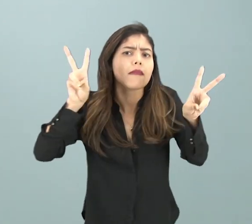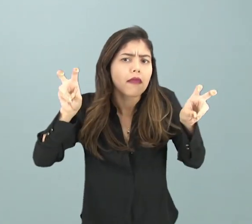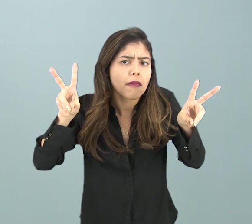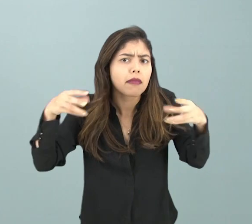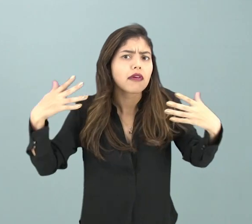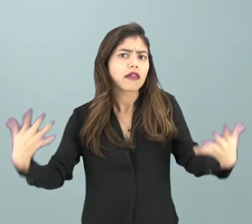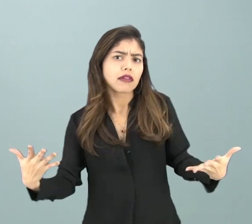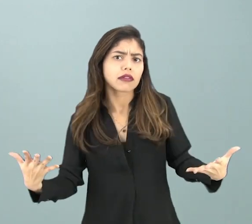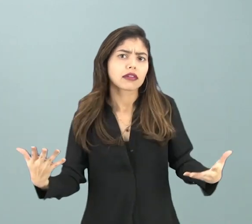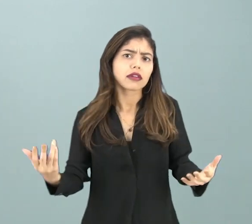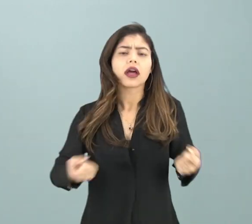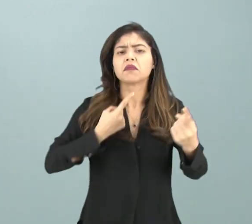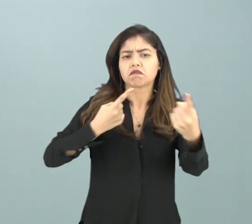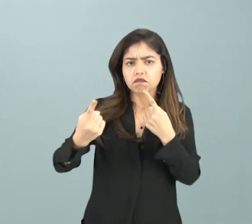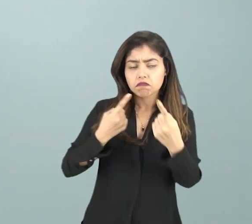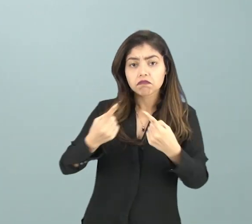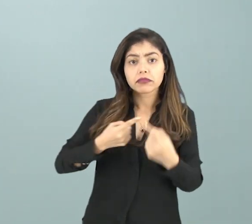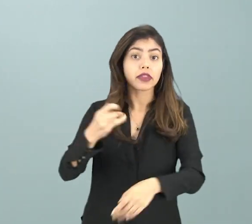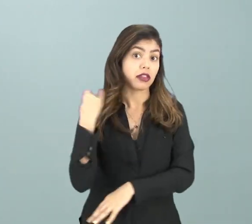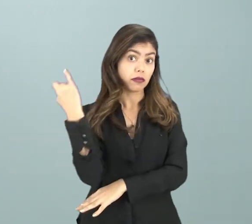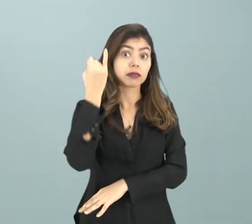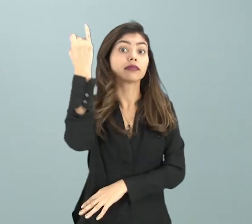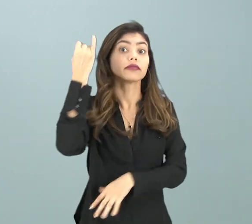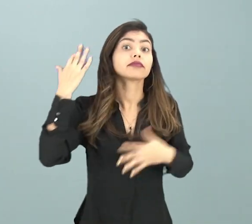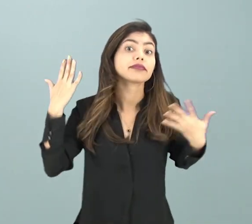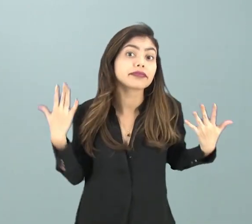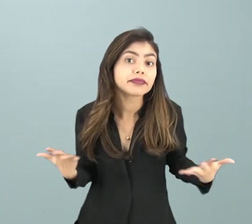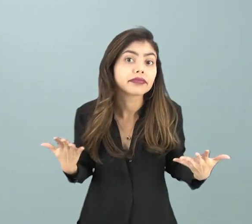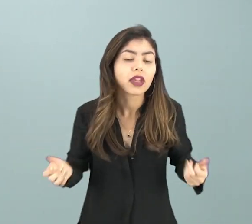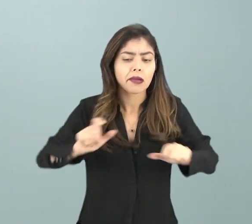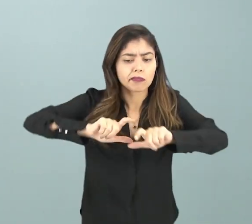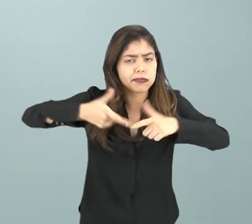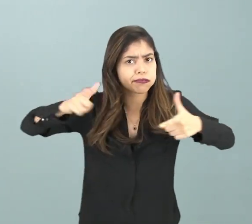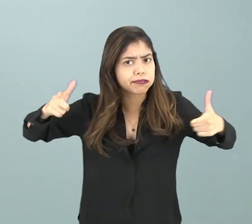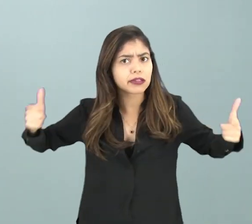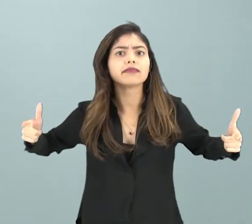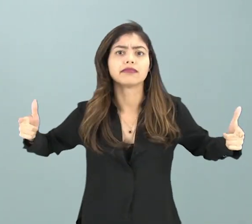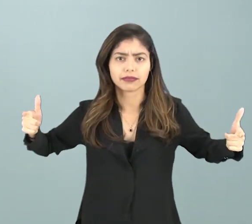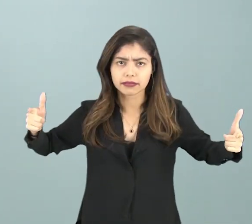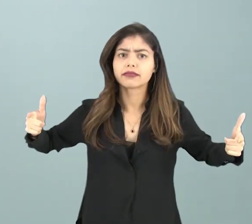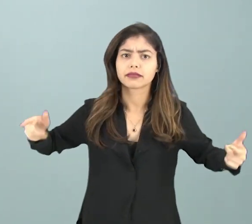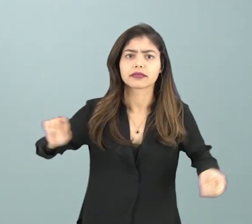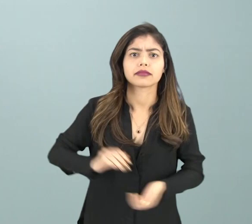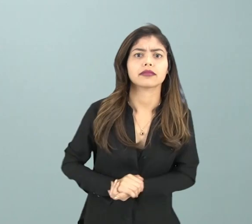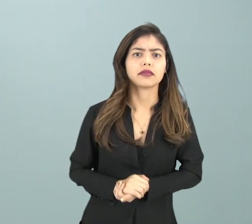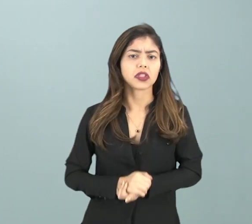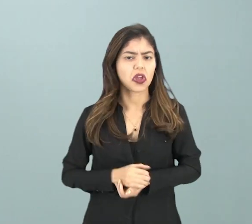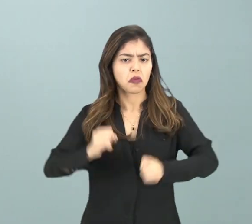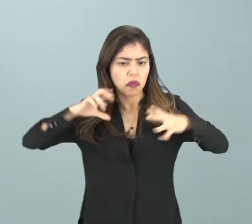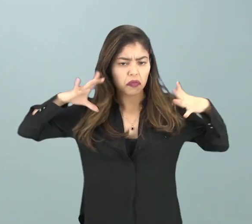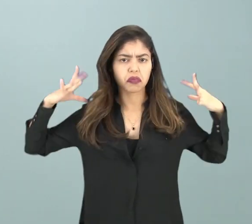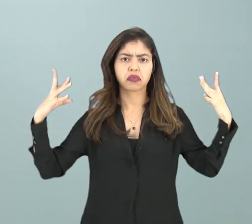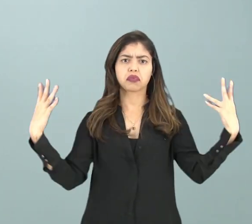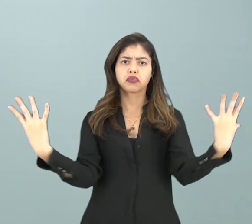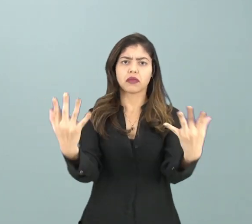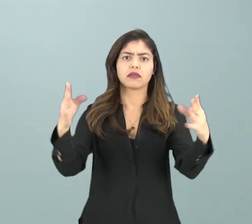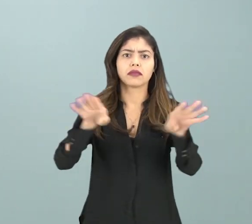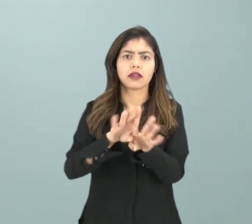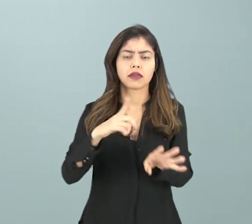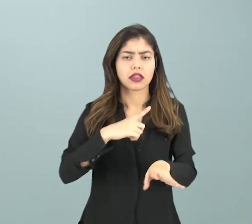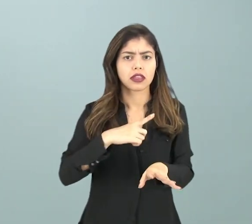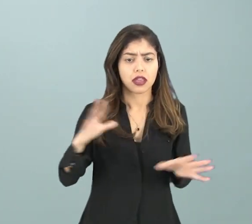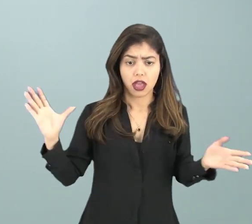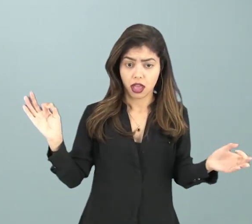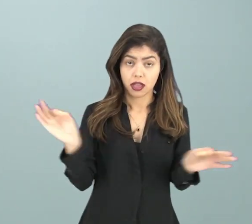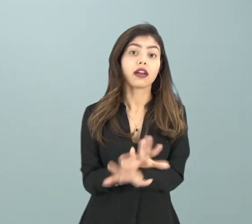a ser discutida, principalmente em grandes eventos, em grandes conferências, que acabam